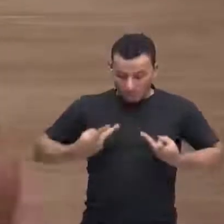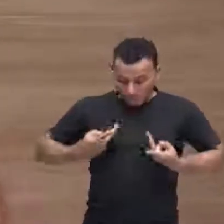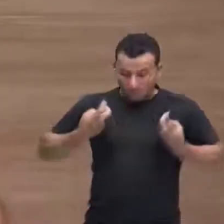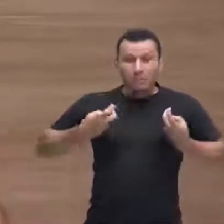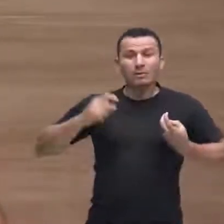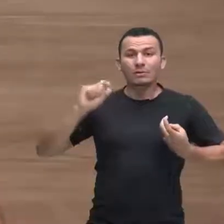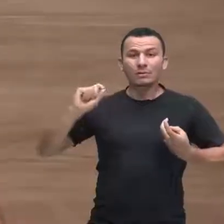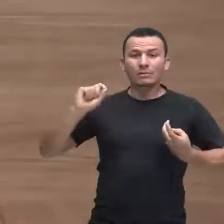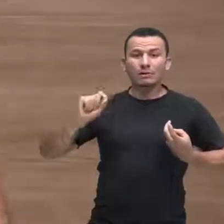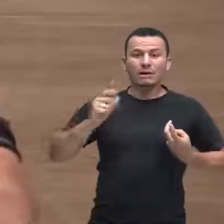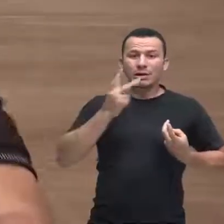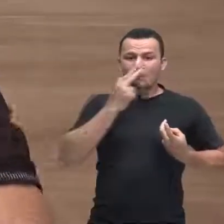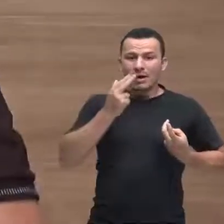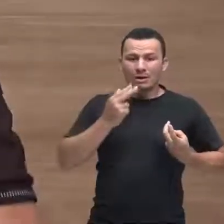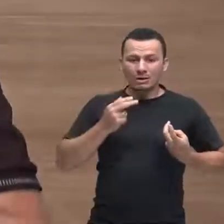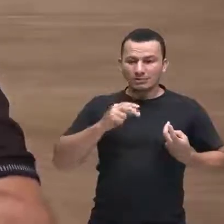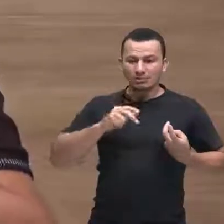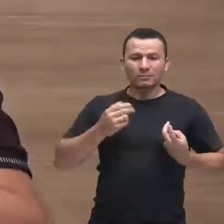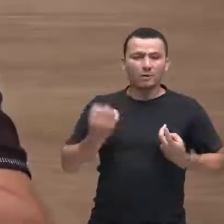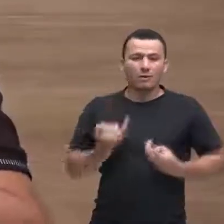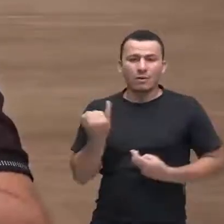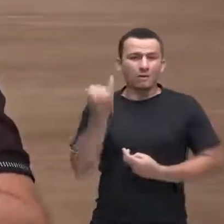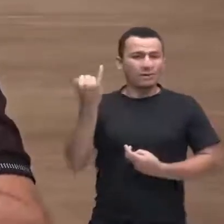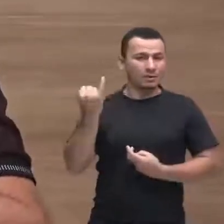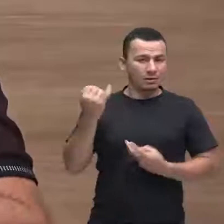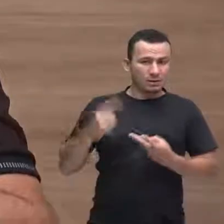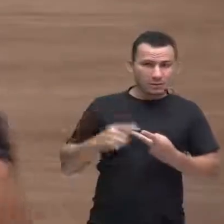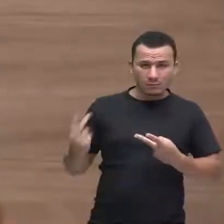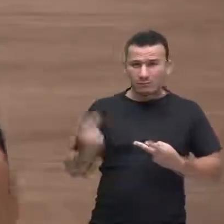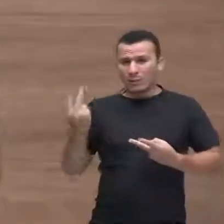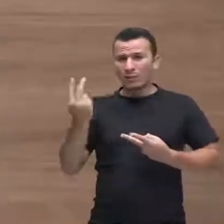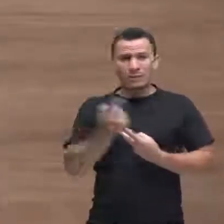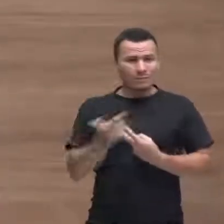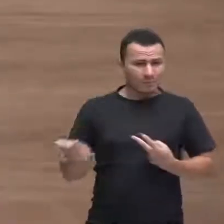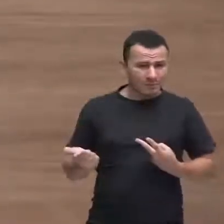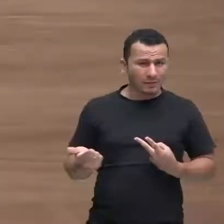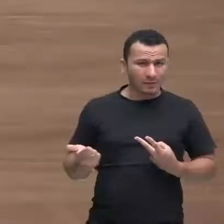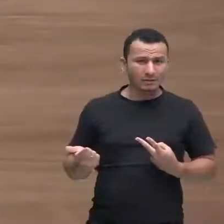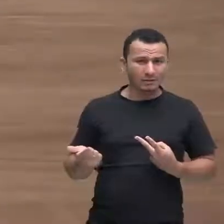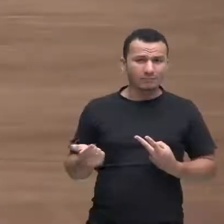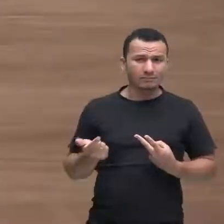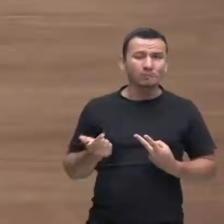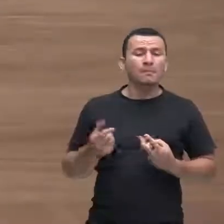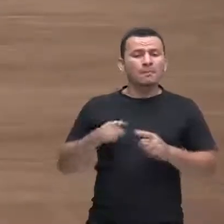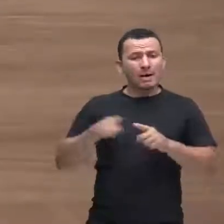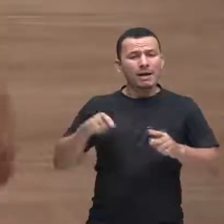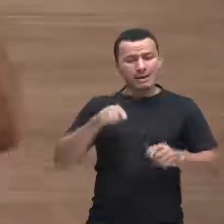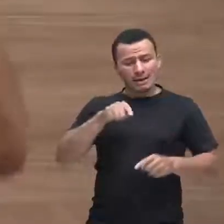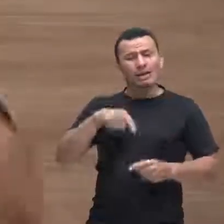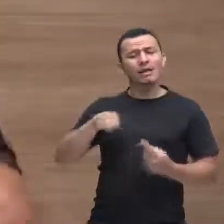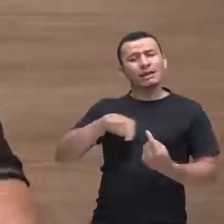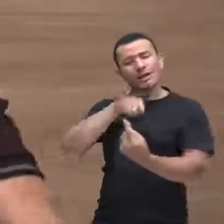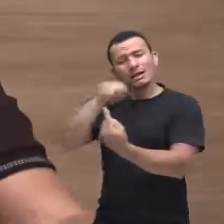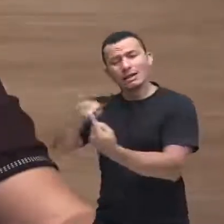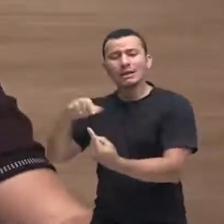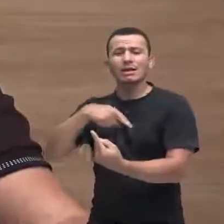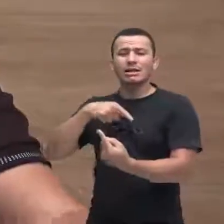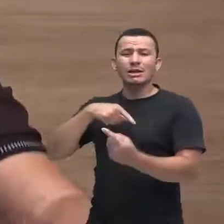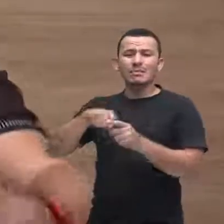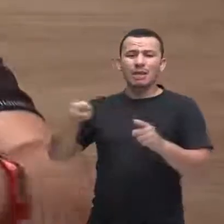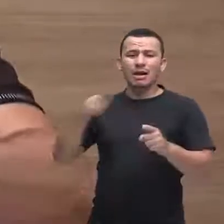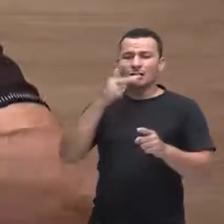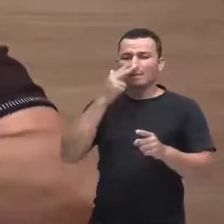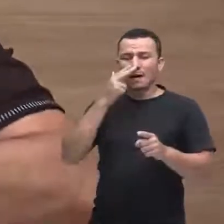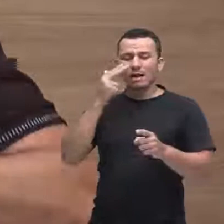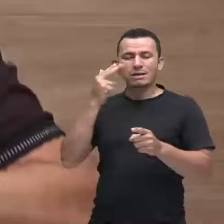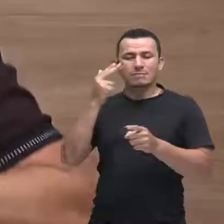que não era benquisto de alguém que quis atingir um determinado objetivo foi podado por esse